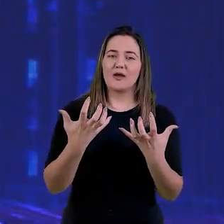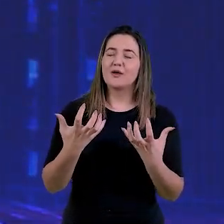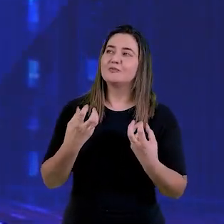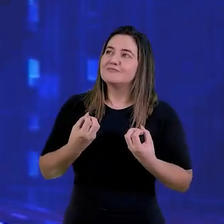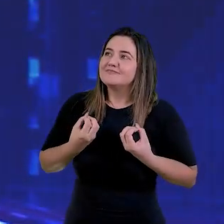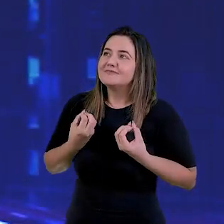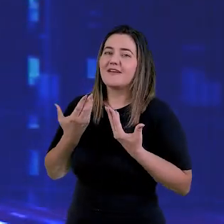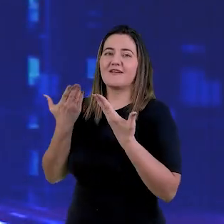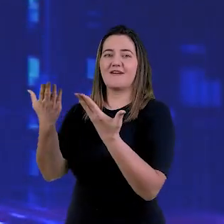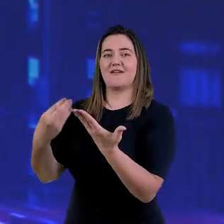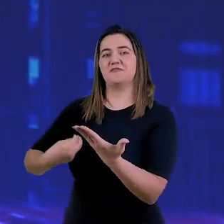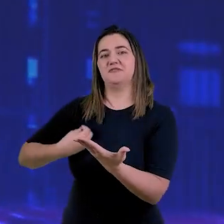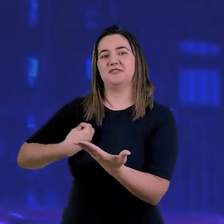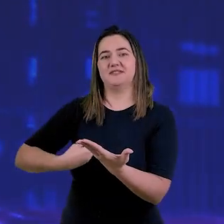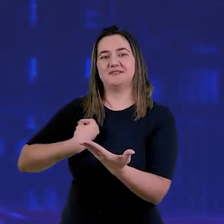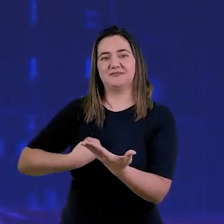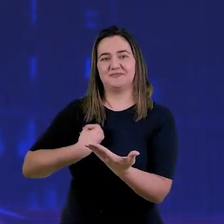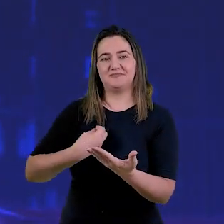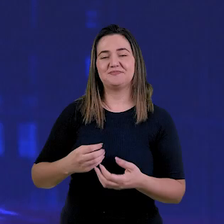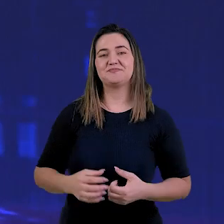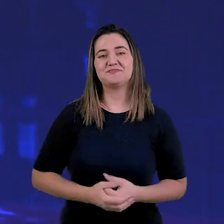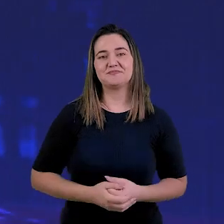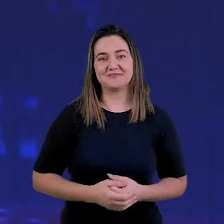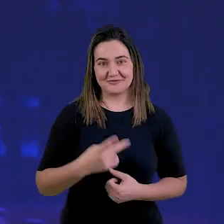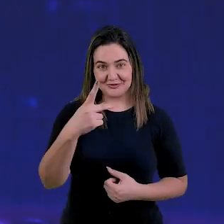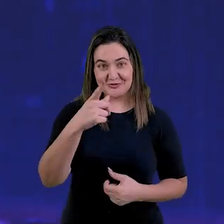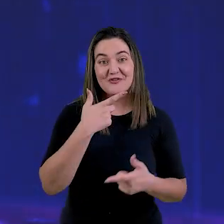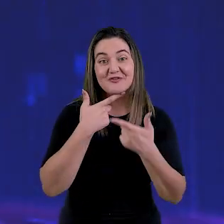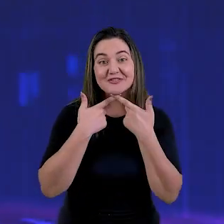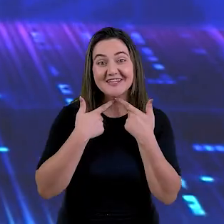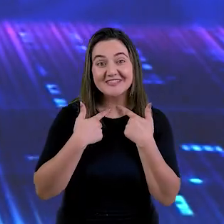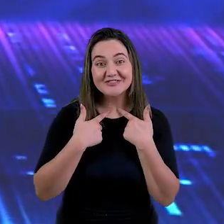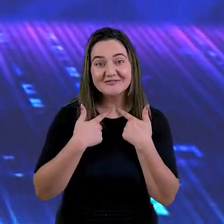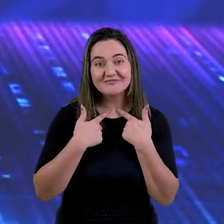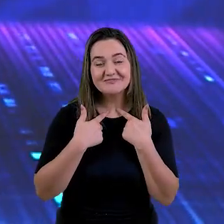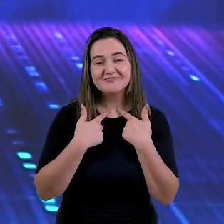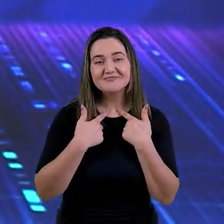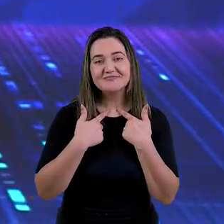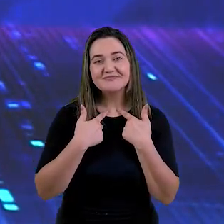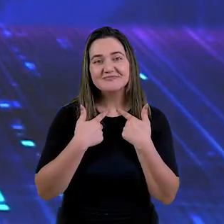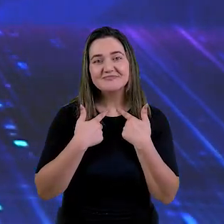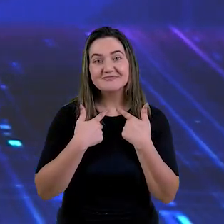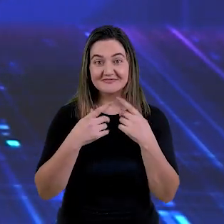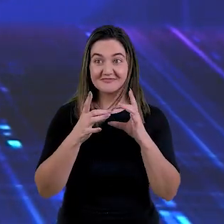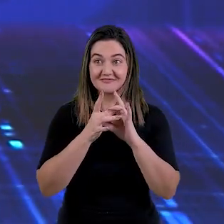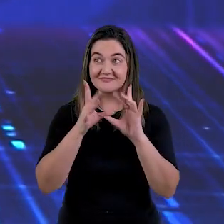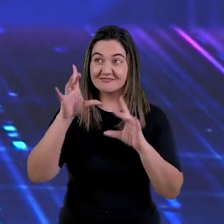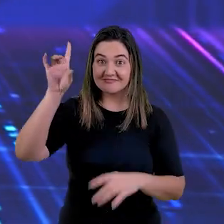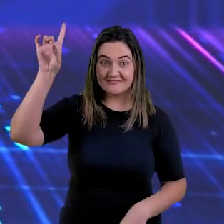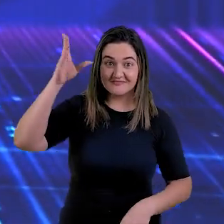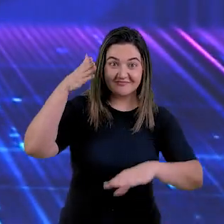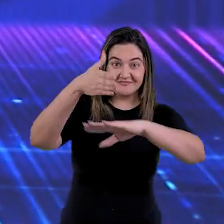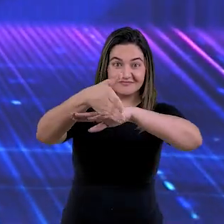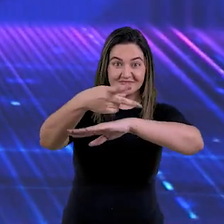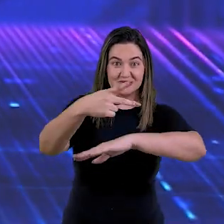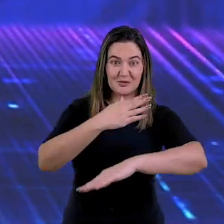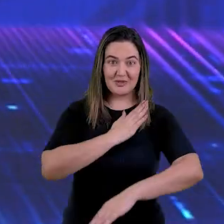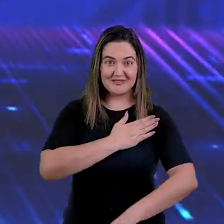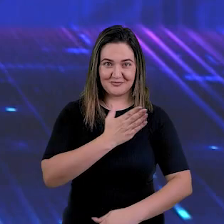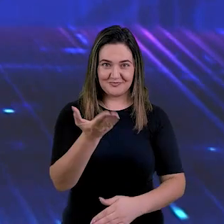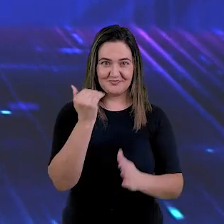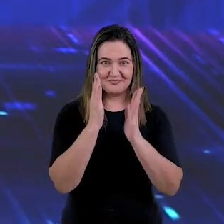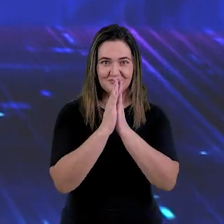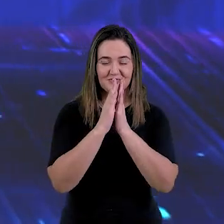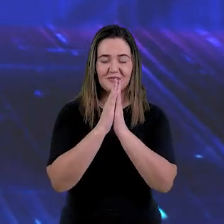precisa se entregar, você precisa se preparar. Se é o seu desejo nesse momento, permitir que Deus entre no seu